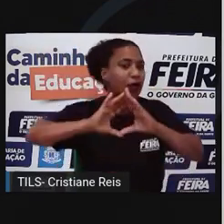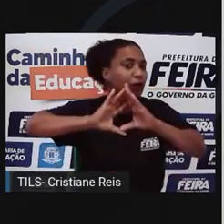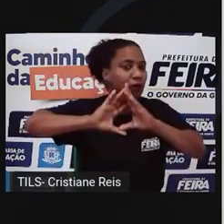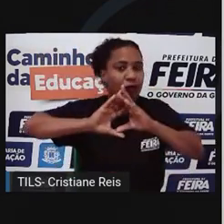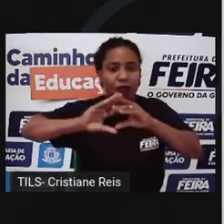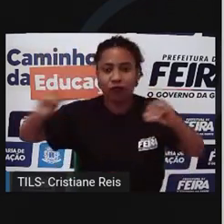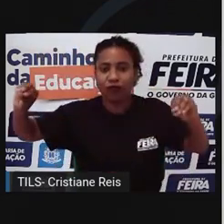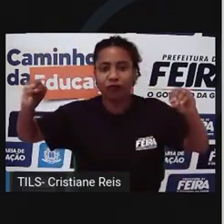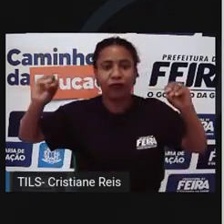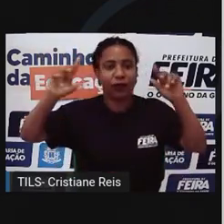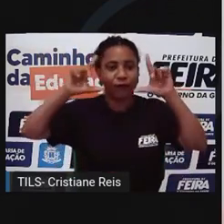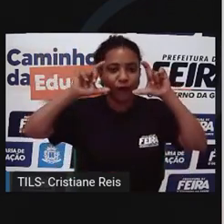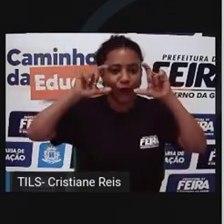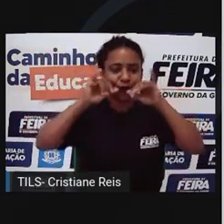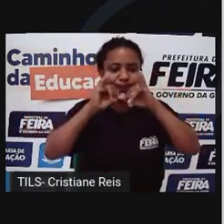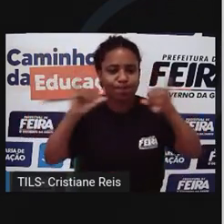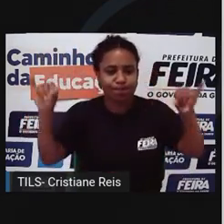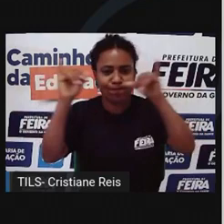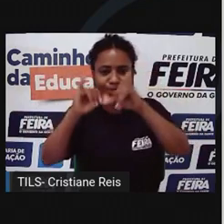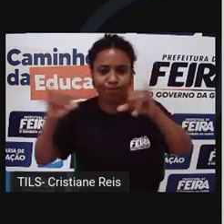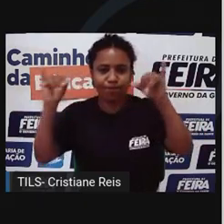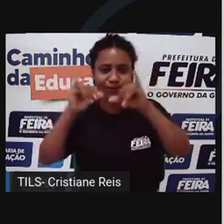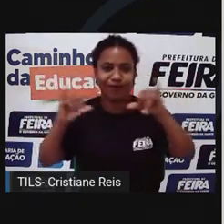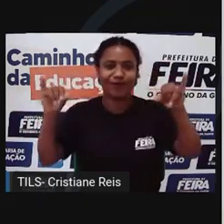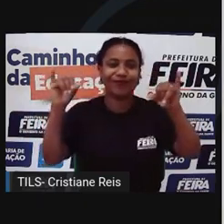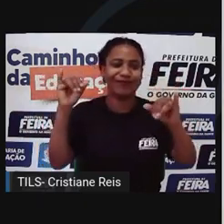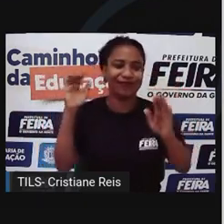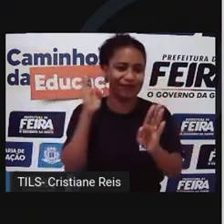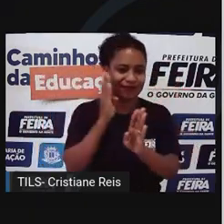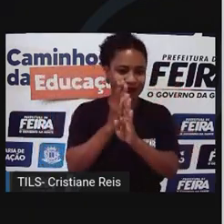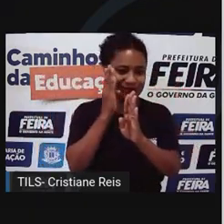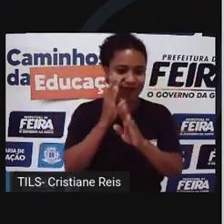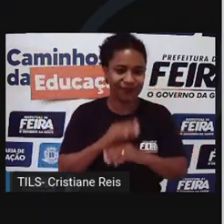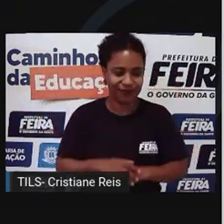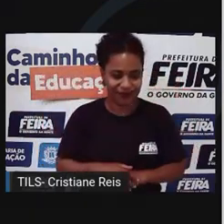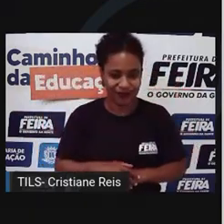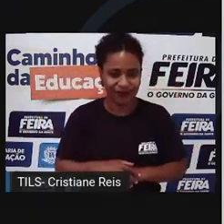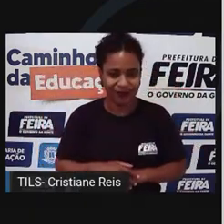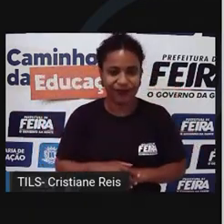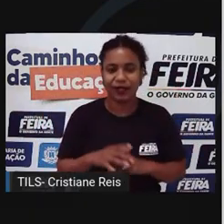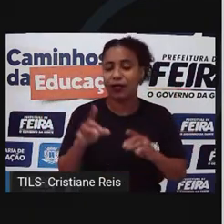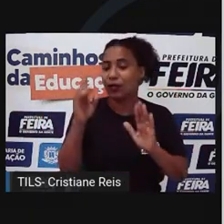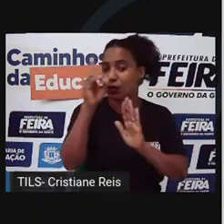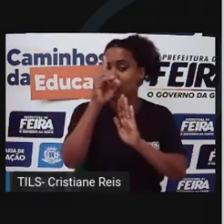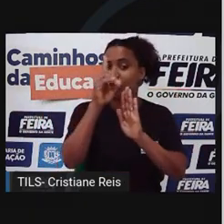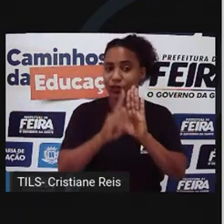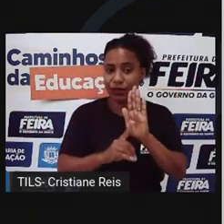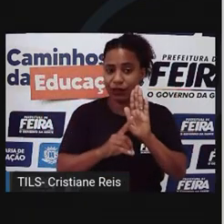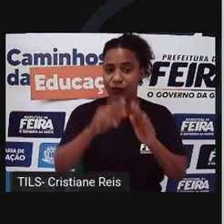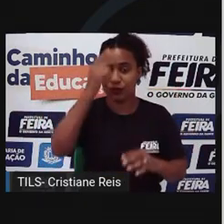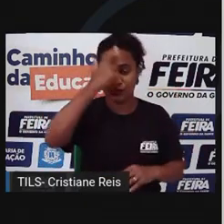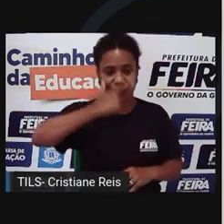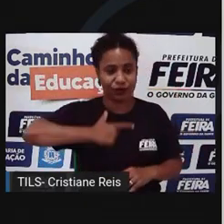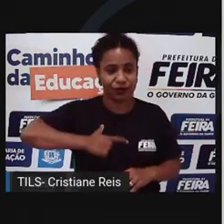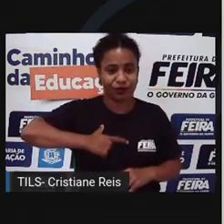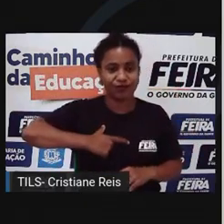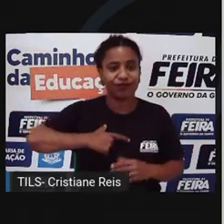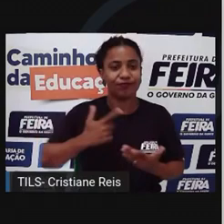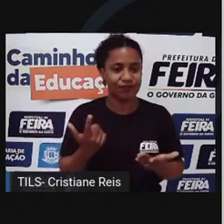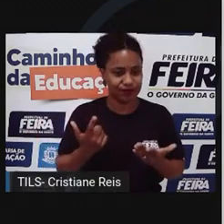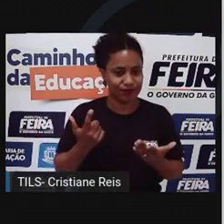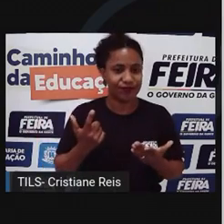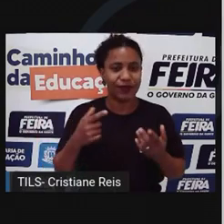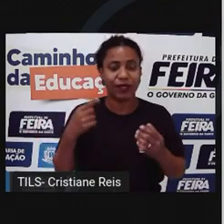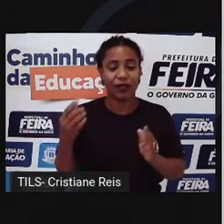outros exemplos que são extremamente importantes, que o público saiba. O direito de imagem encontra-se previsto no